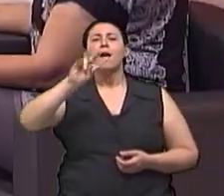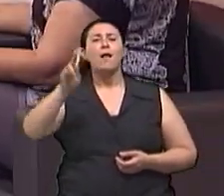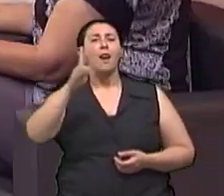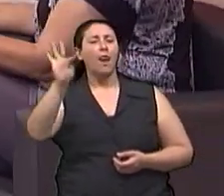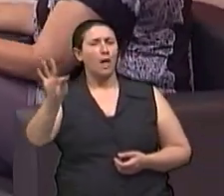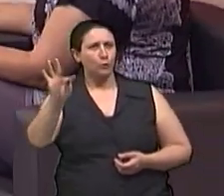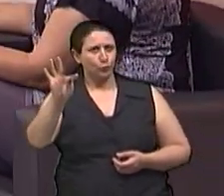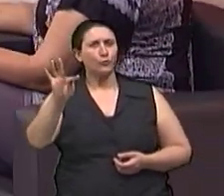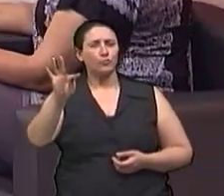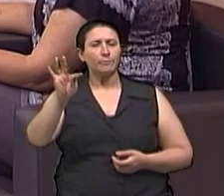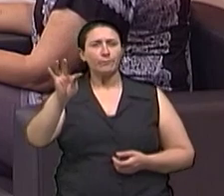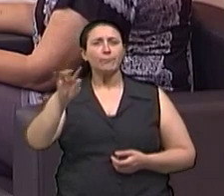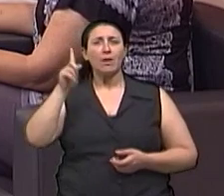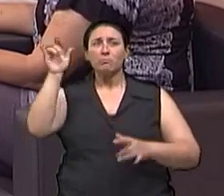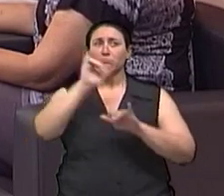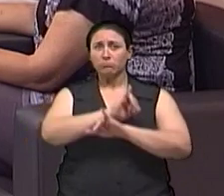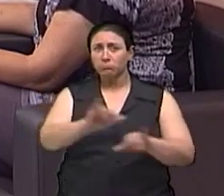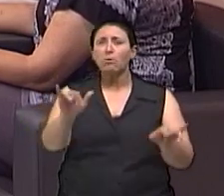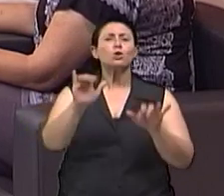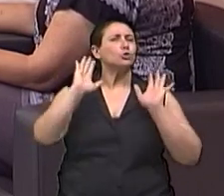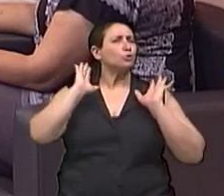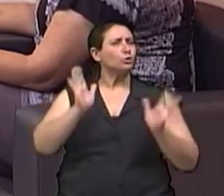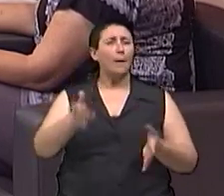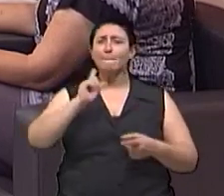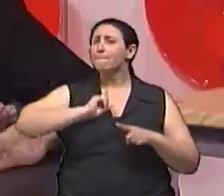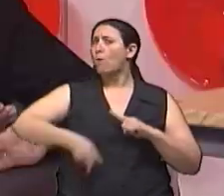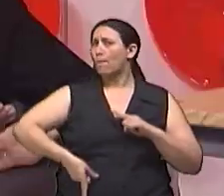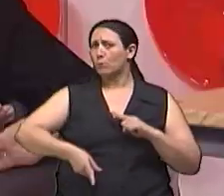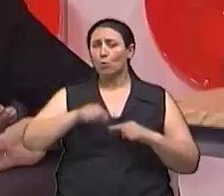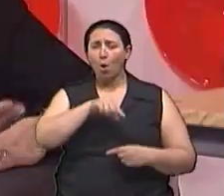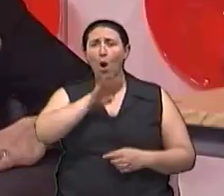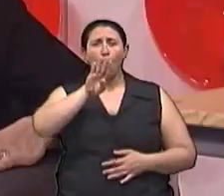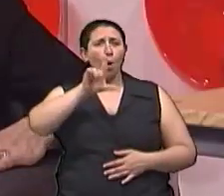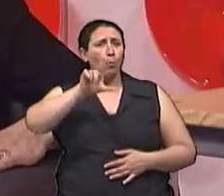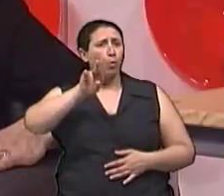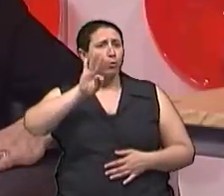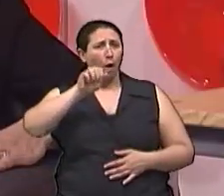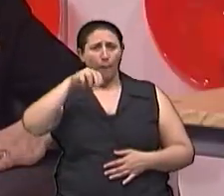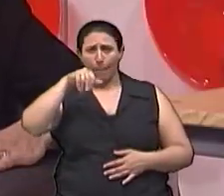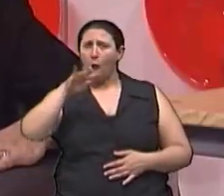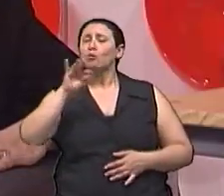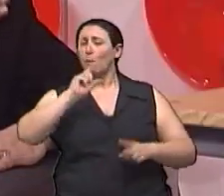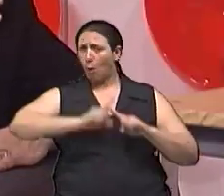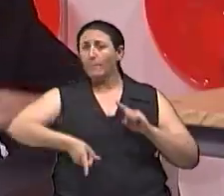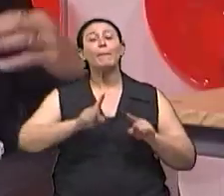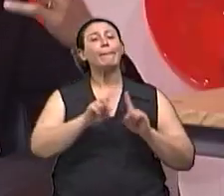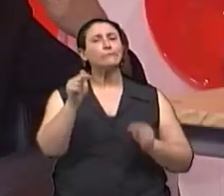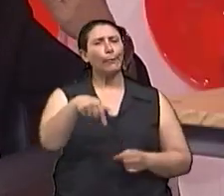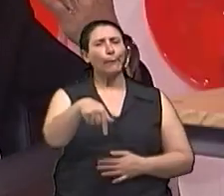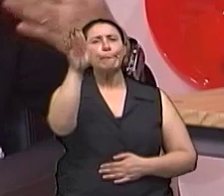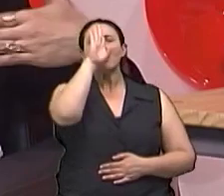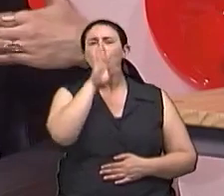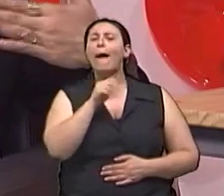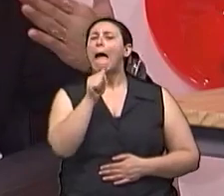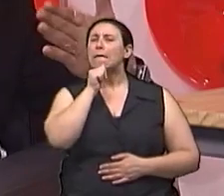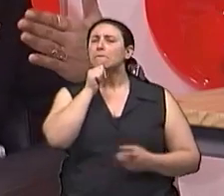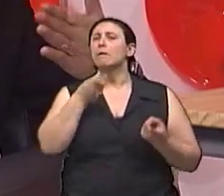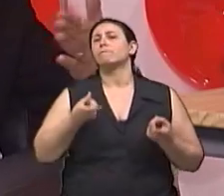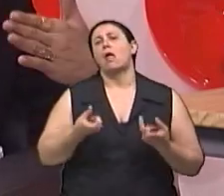Saúde Mas não visa ainda no Brasil a liberar Ainda não E esse glutamato, ele dá vontade de